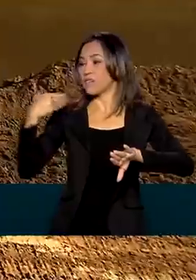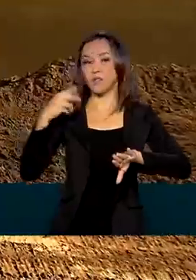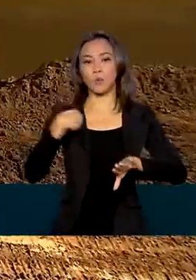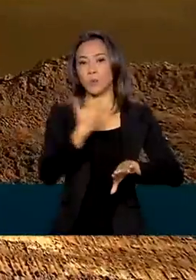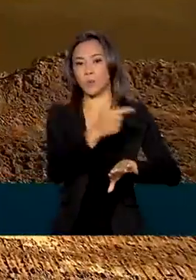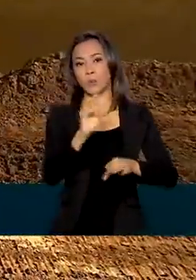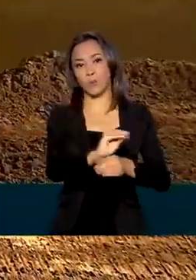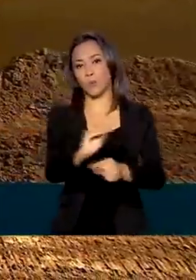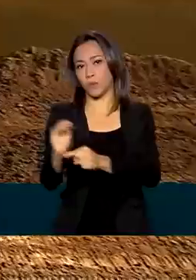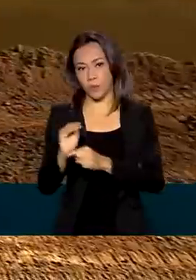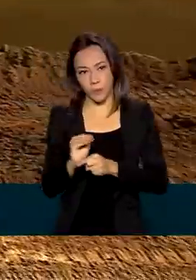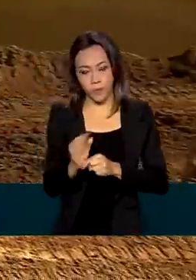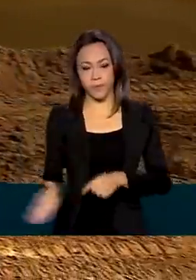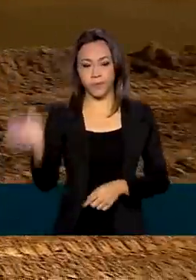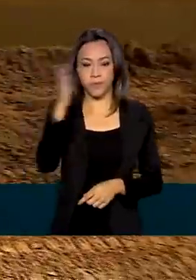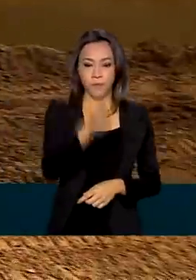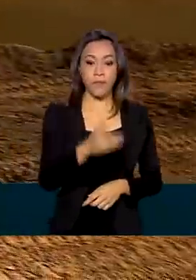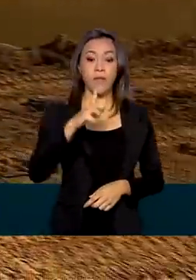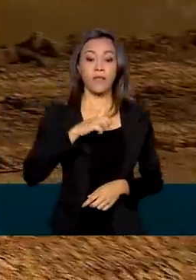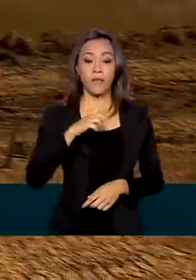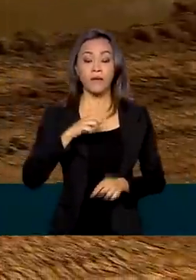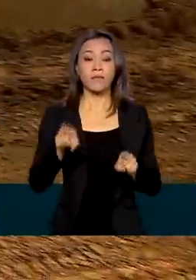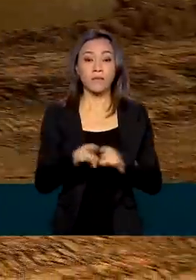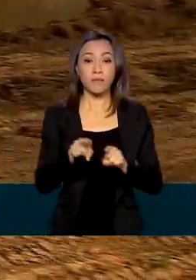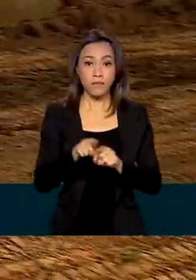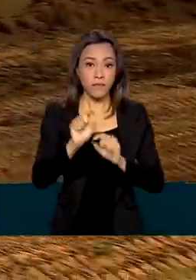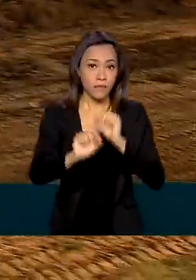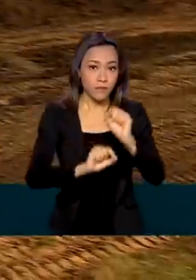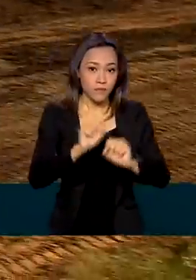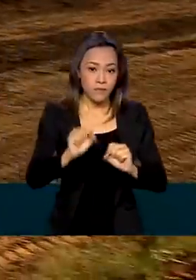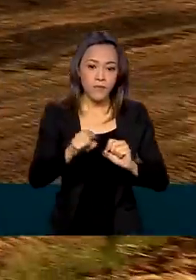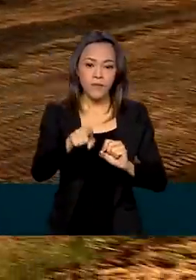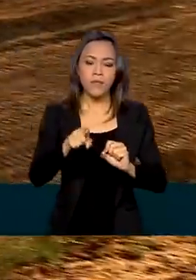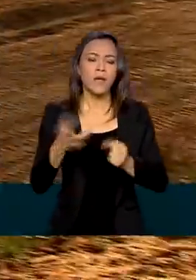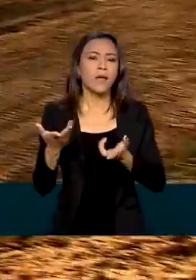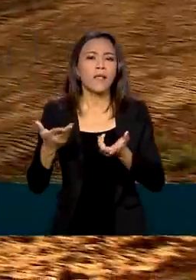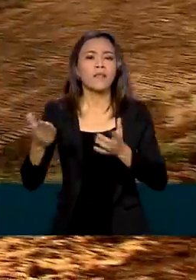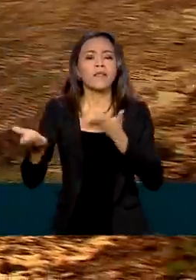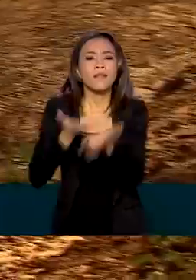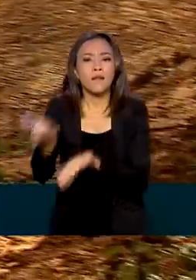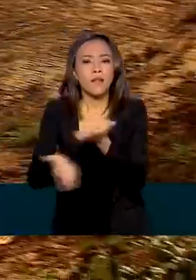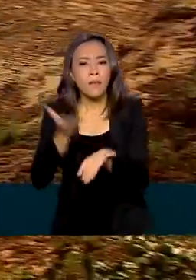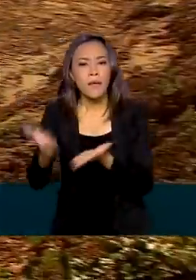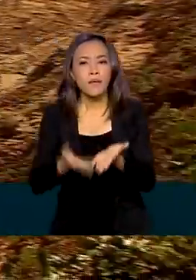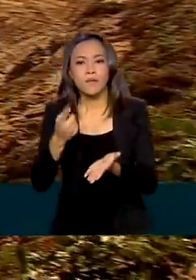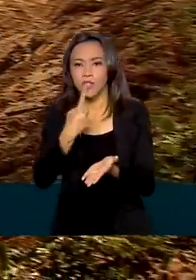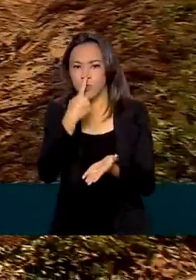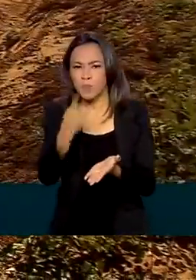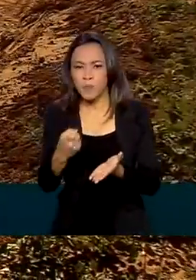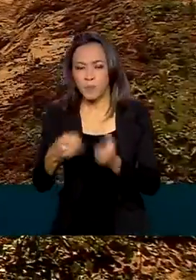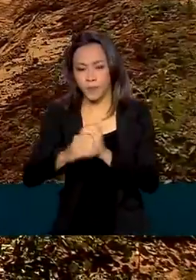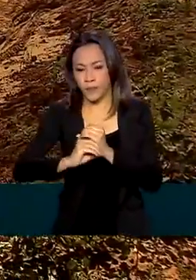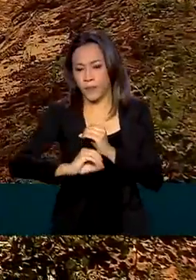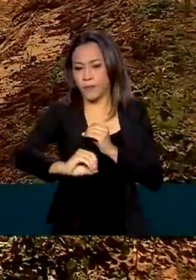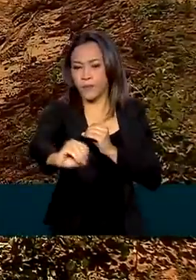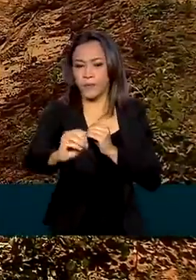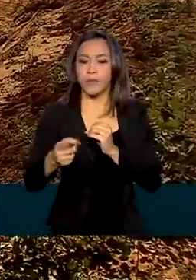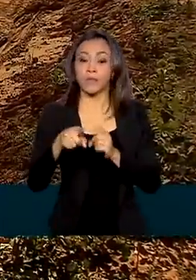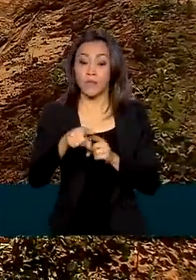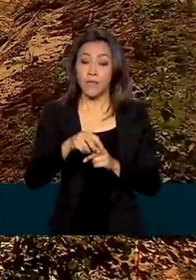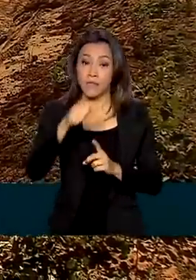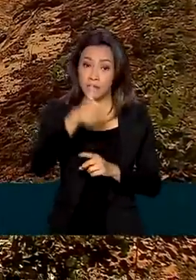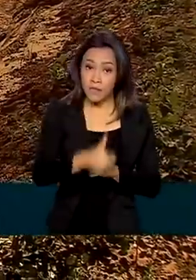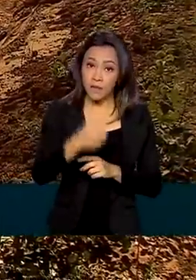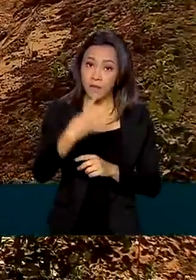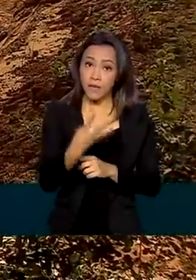deveria. Entre as medidas está a conclusão de obra da estação de tratamento de esgoto. Dos 146 milhões de reais